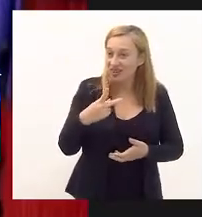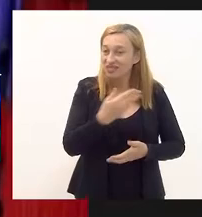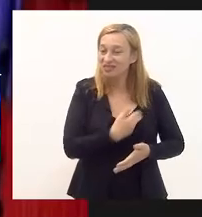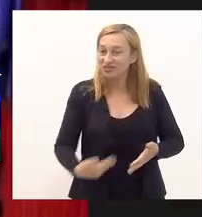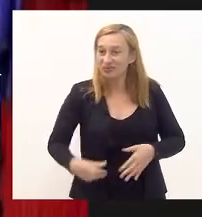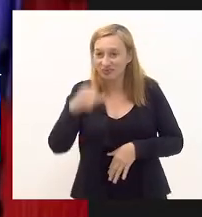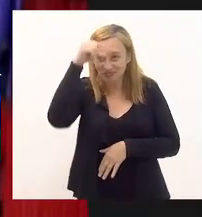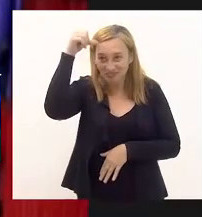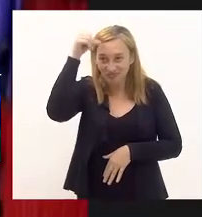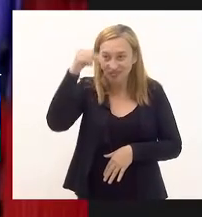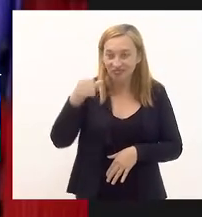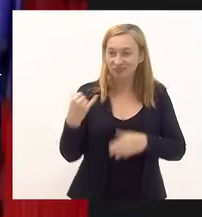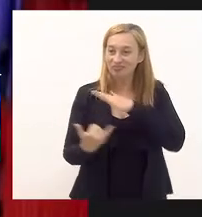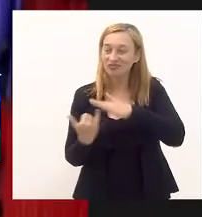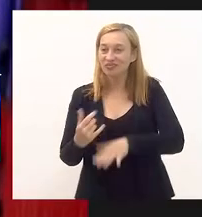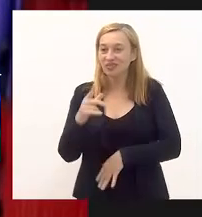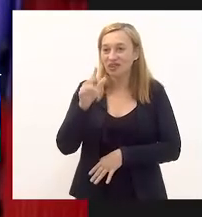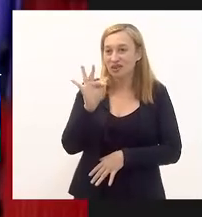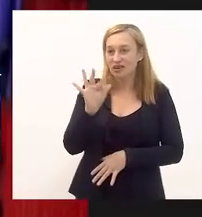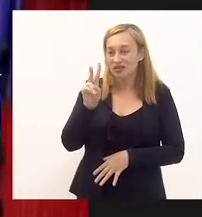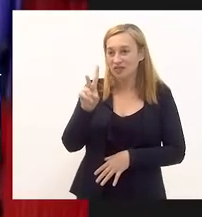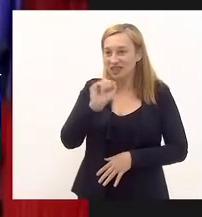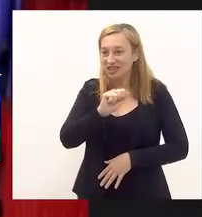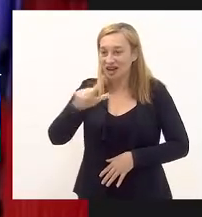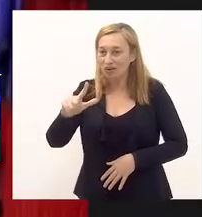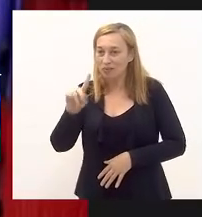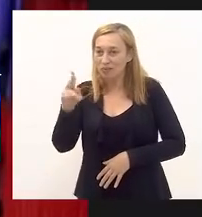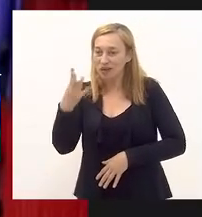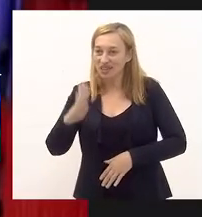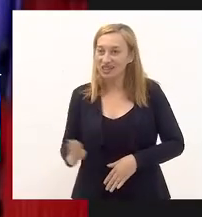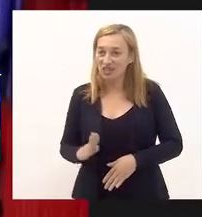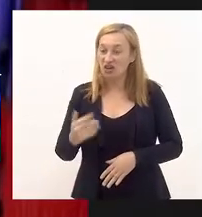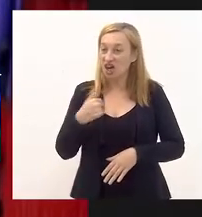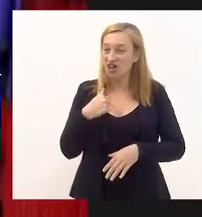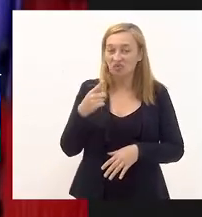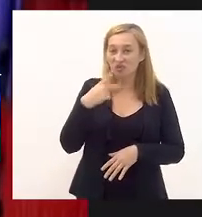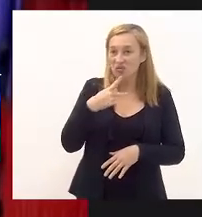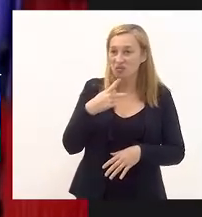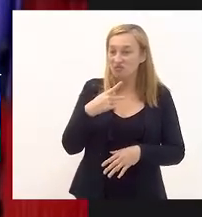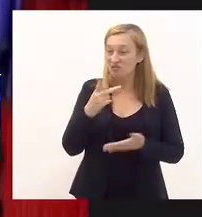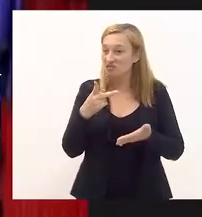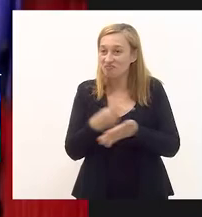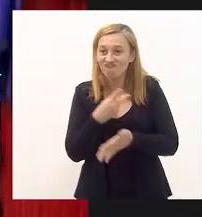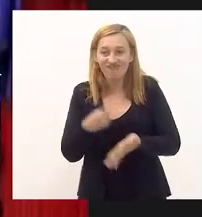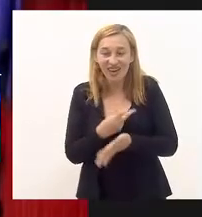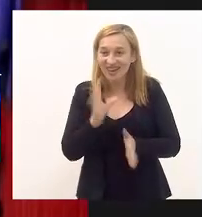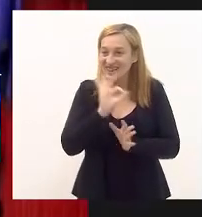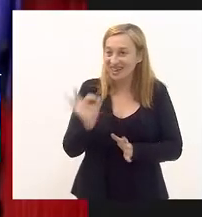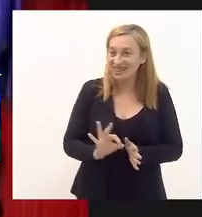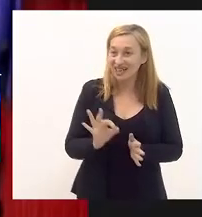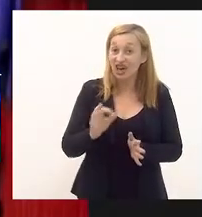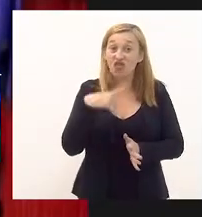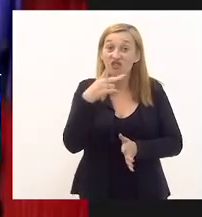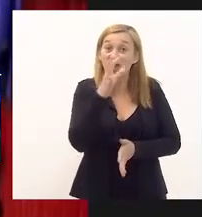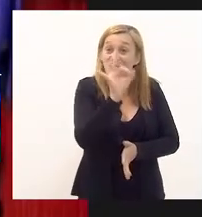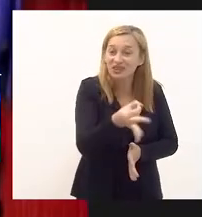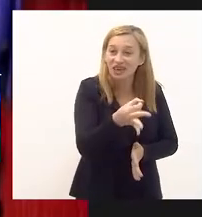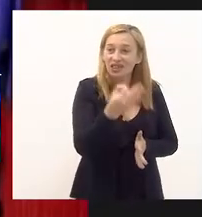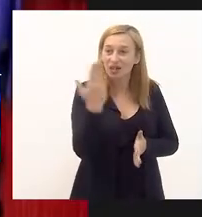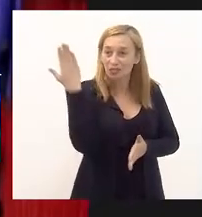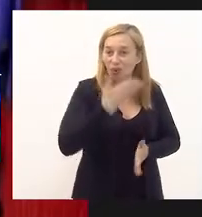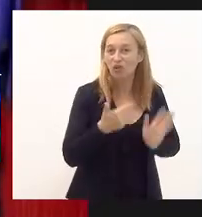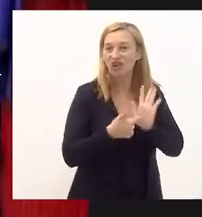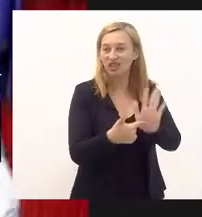Cláudio Castro que o Instituto do Tal Brasil que essa deputada que não se equivocou eu não trabalho com o famoso jogar para a galera que eu tenho tudo